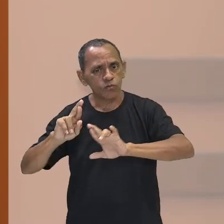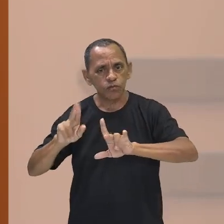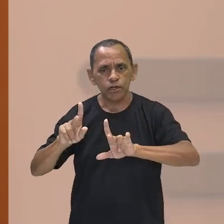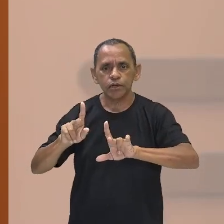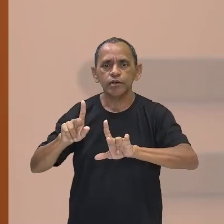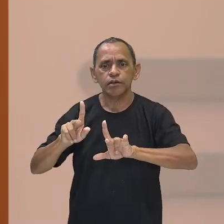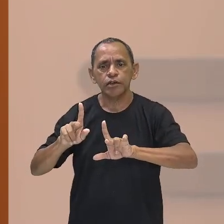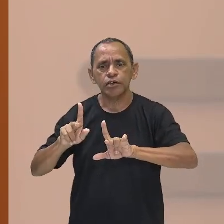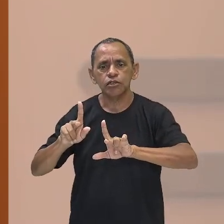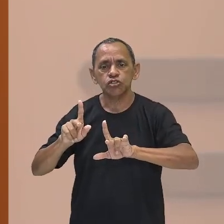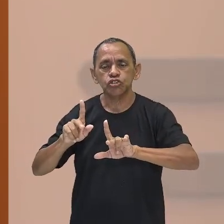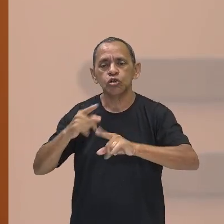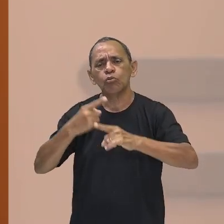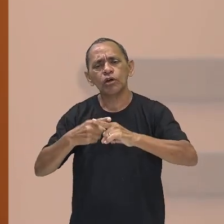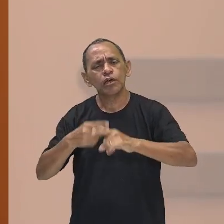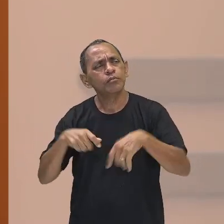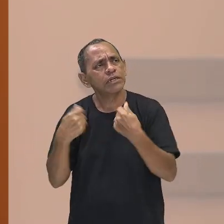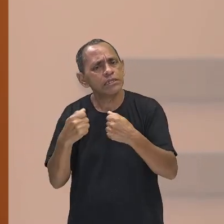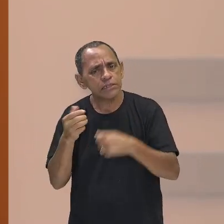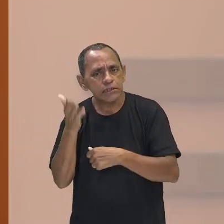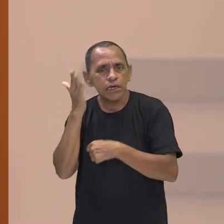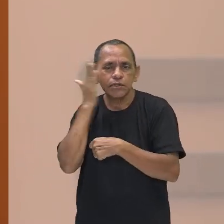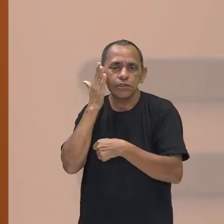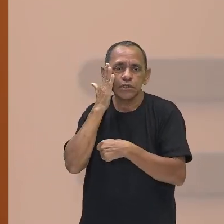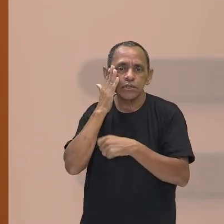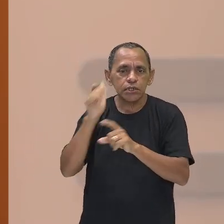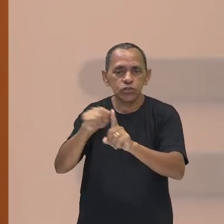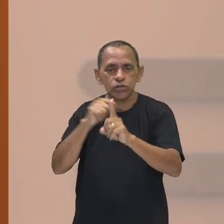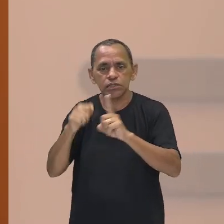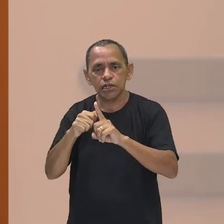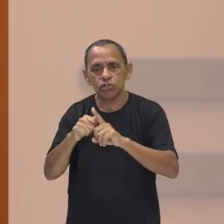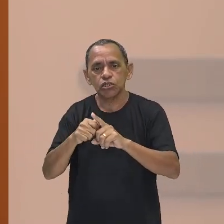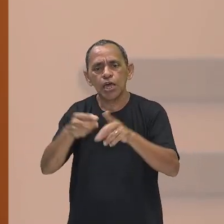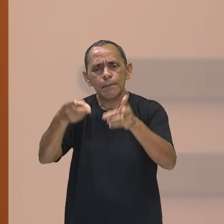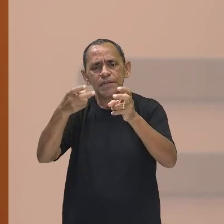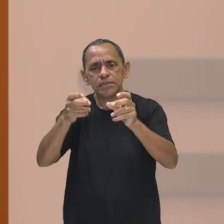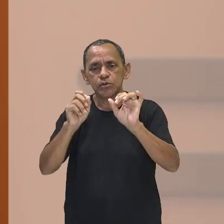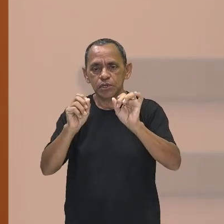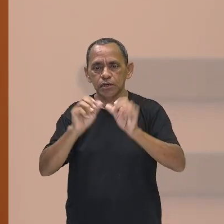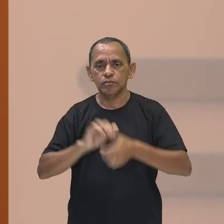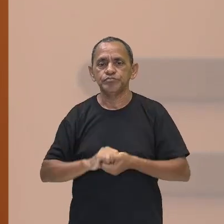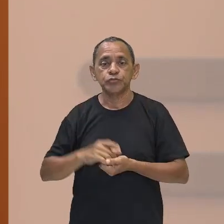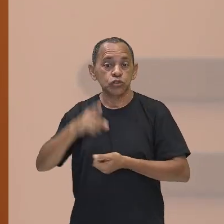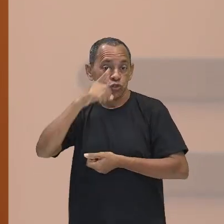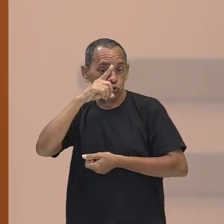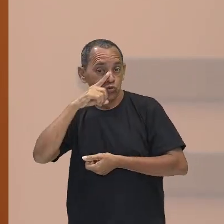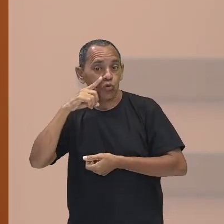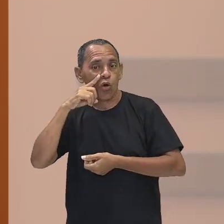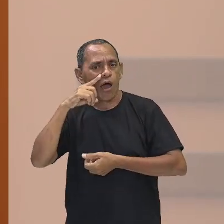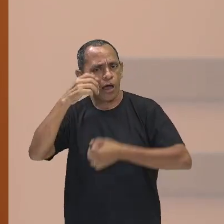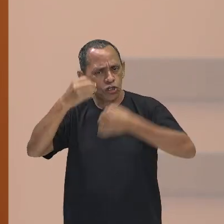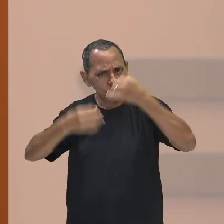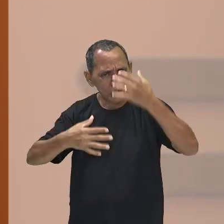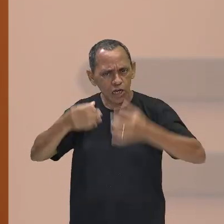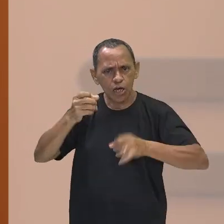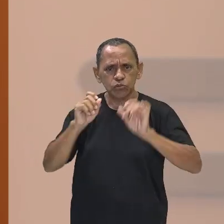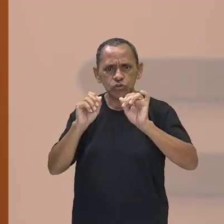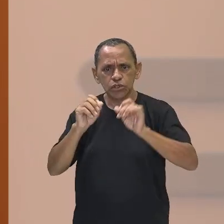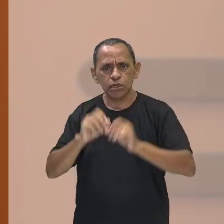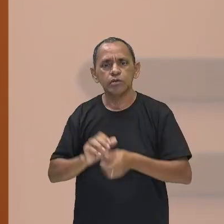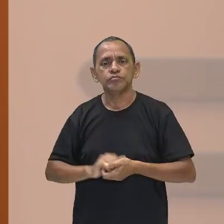entender a sociedade. Veja, quando nós falamos de Emily de Urcaime, nós vamos entender que ele vai